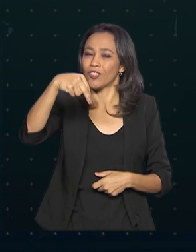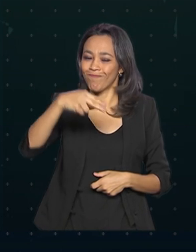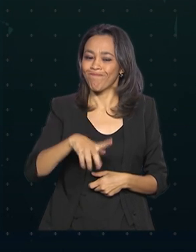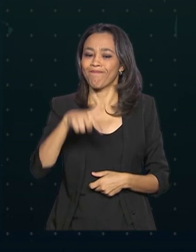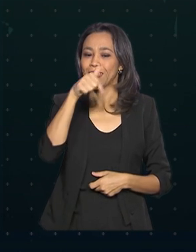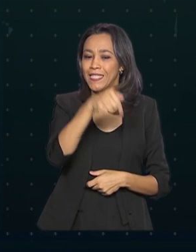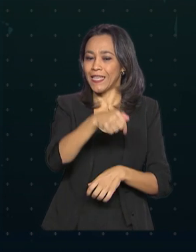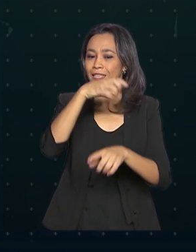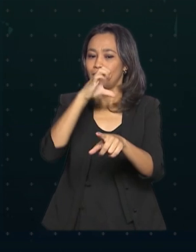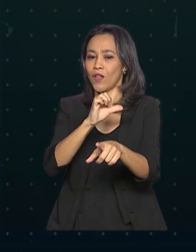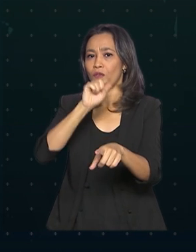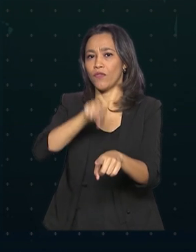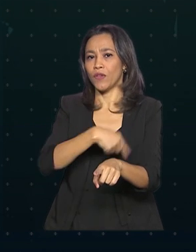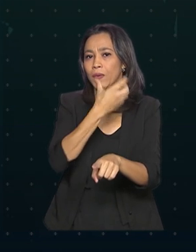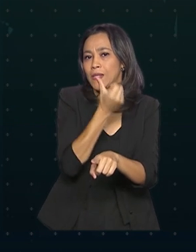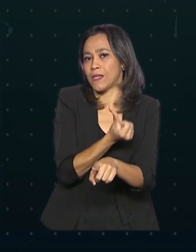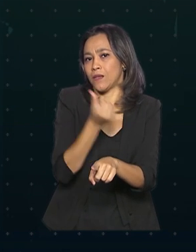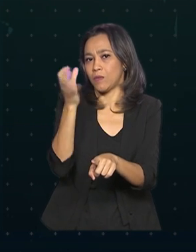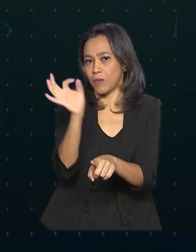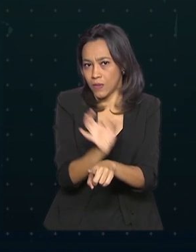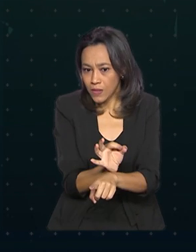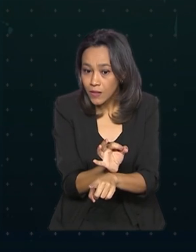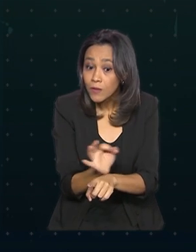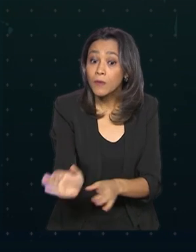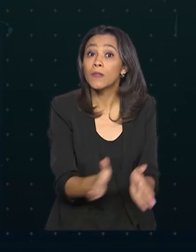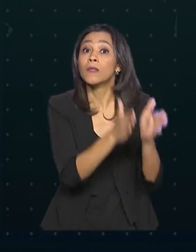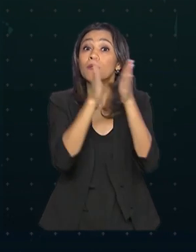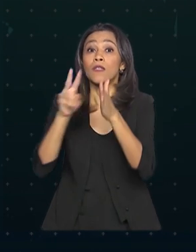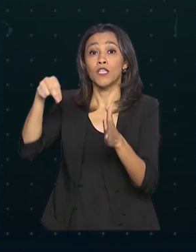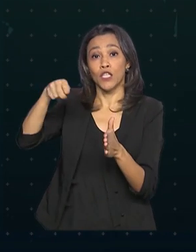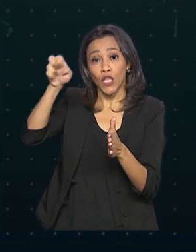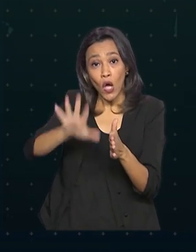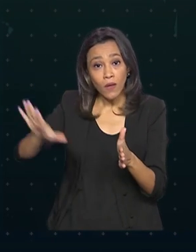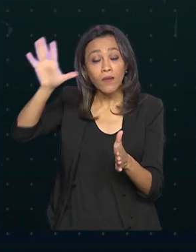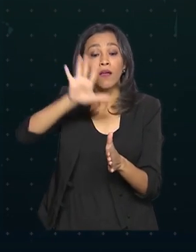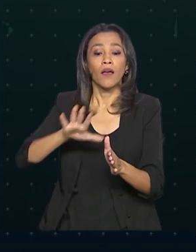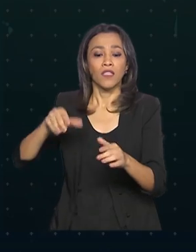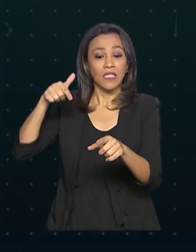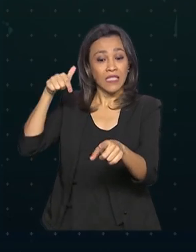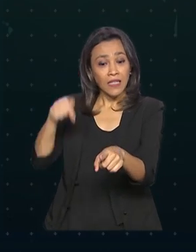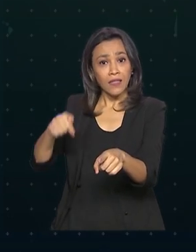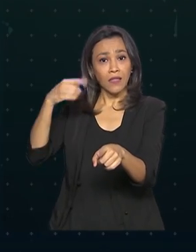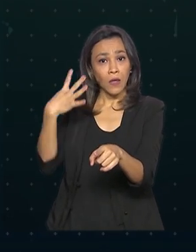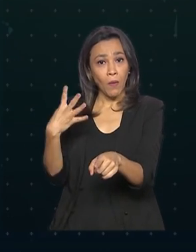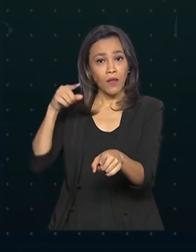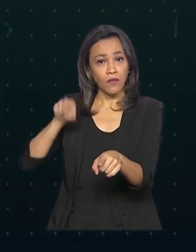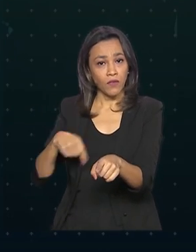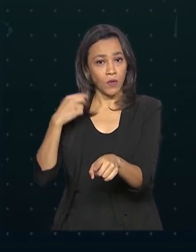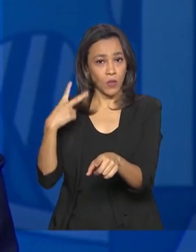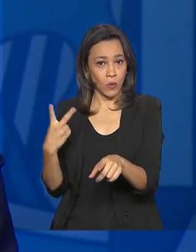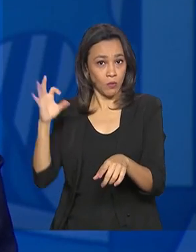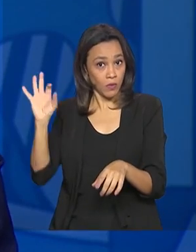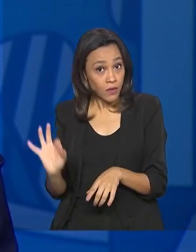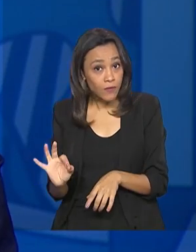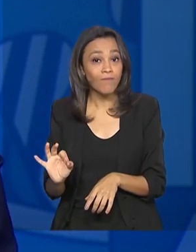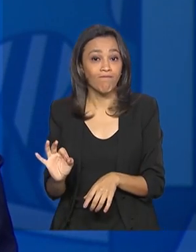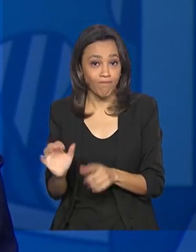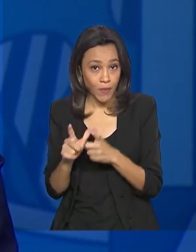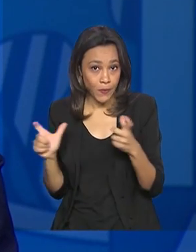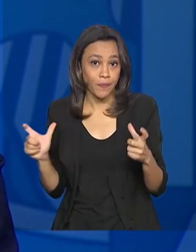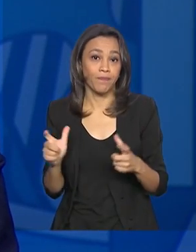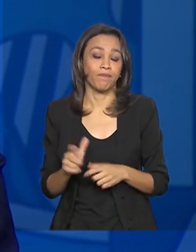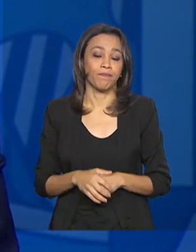79,6% e nordeste, com 74,2%. A partir